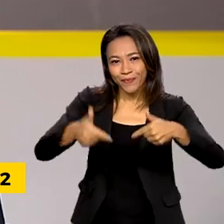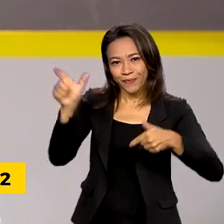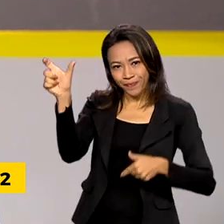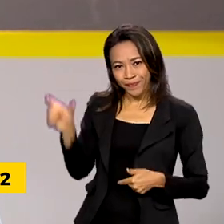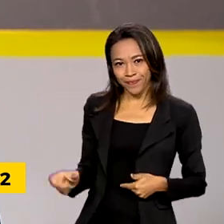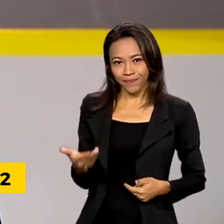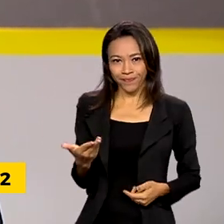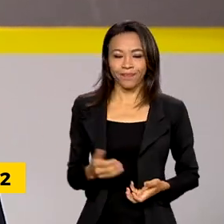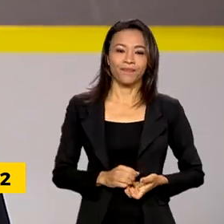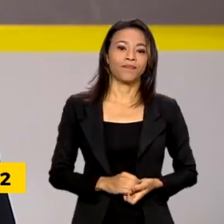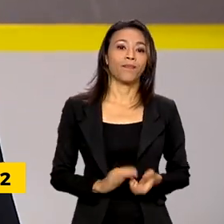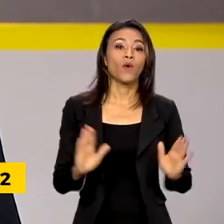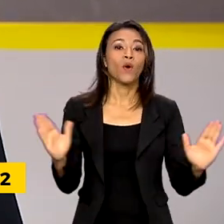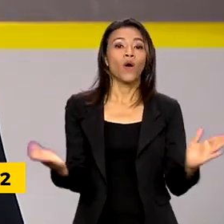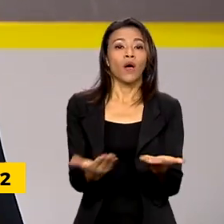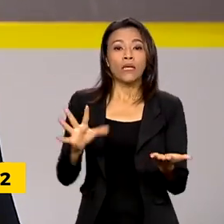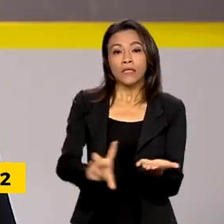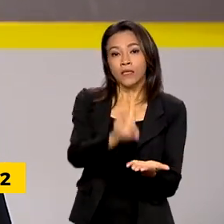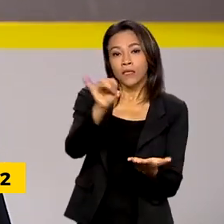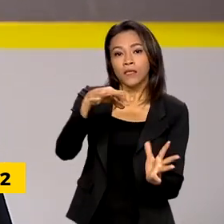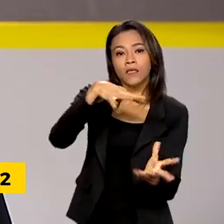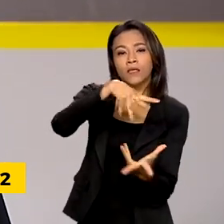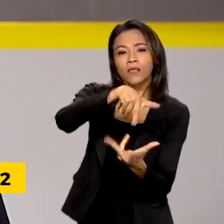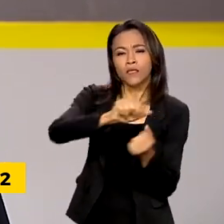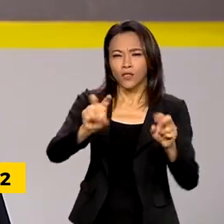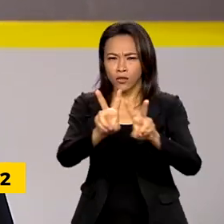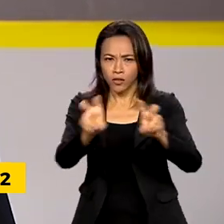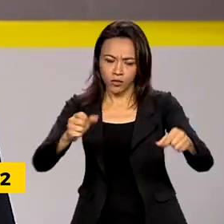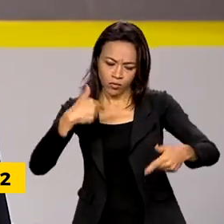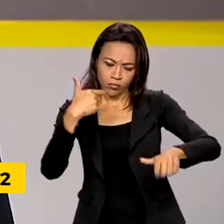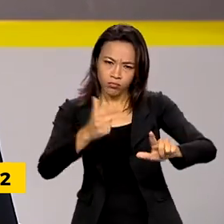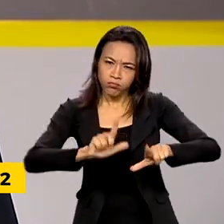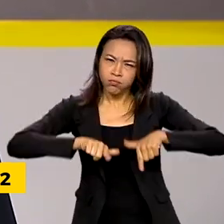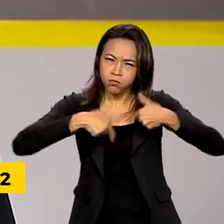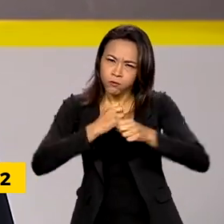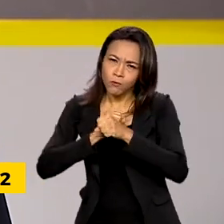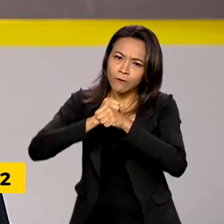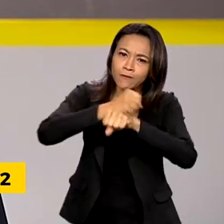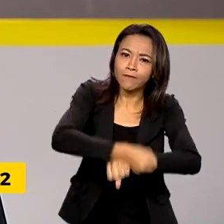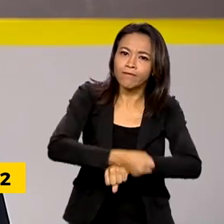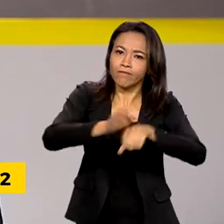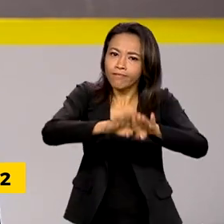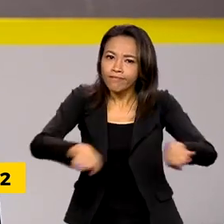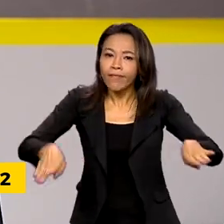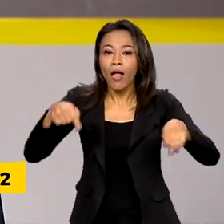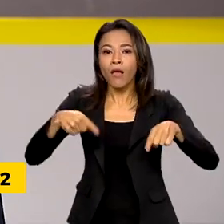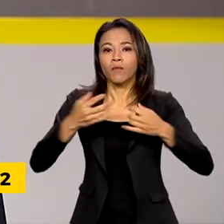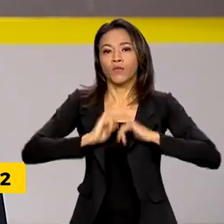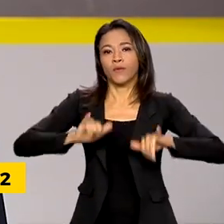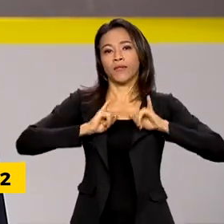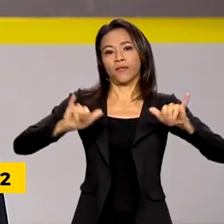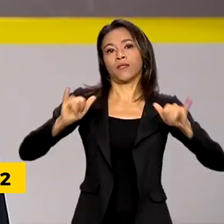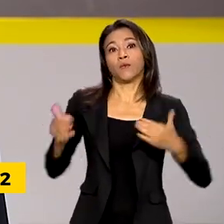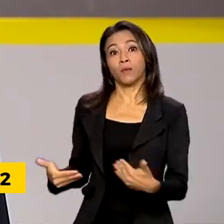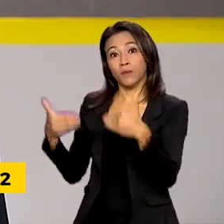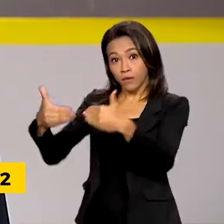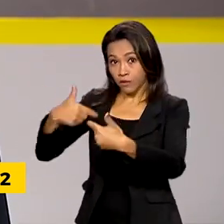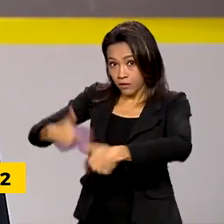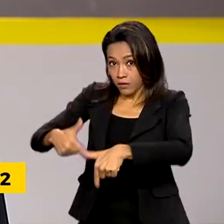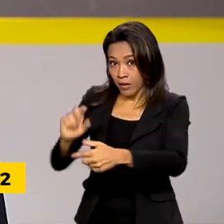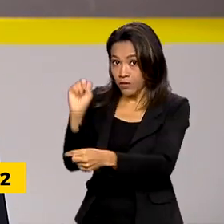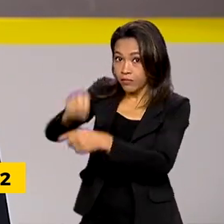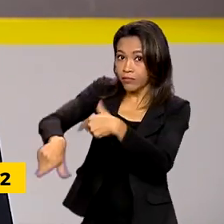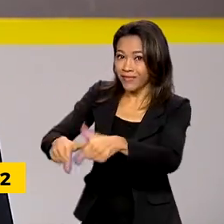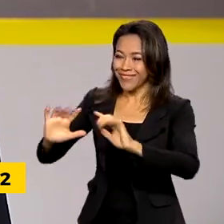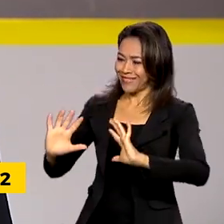Hoje é o Dia Mundial contra o Trabalho Infantil. Em uma campanha do Ministério do Trabalho e Emprego, que celebra a data,